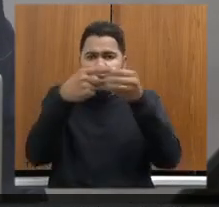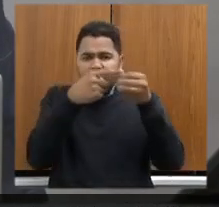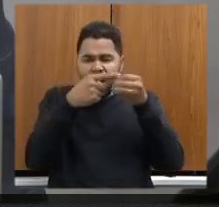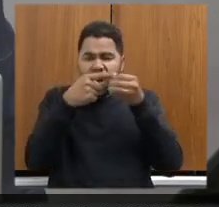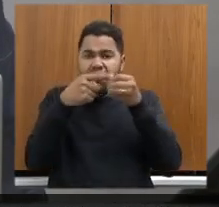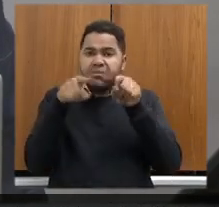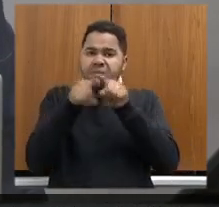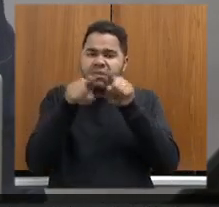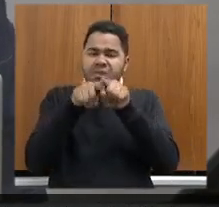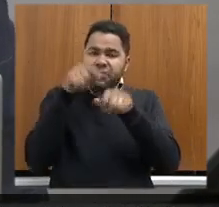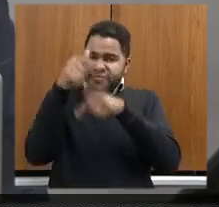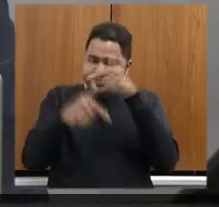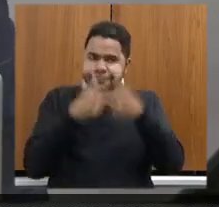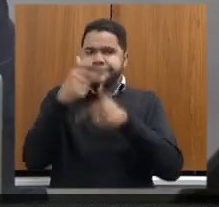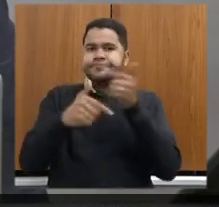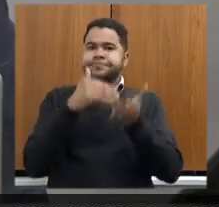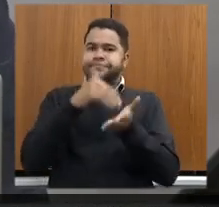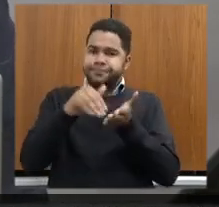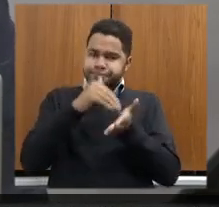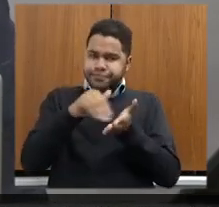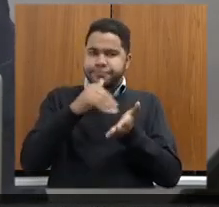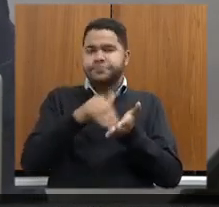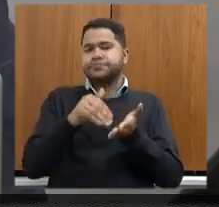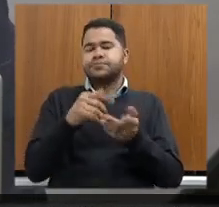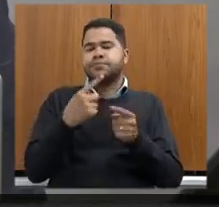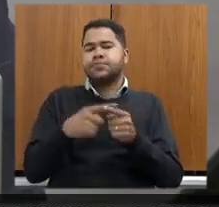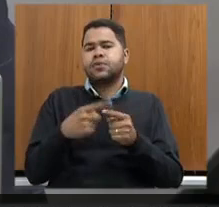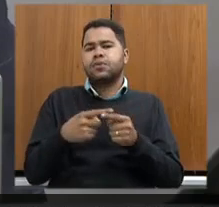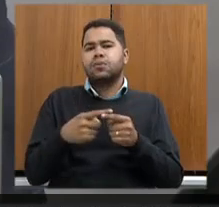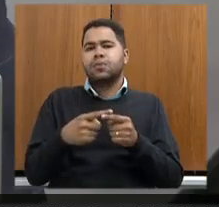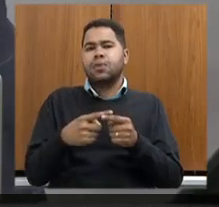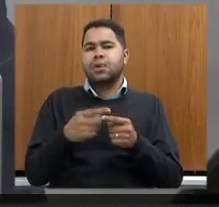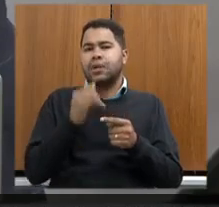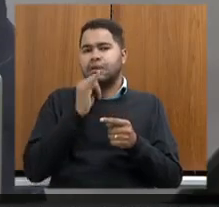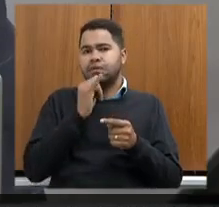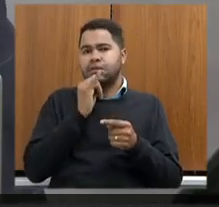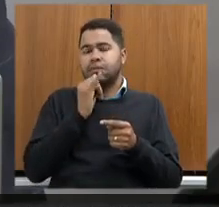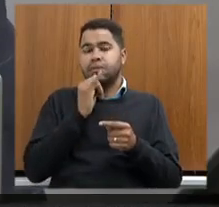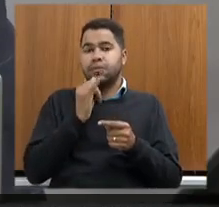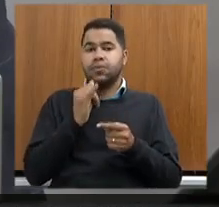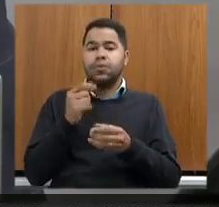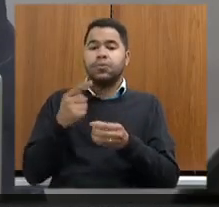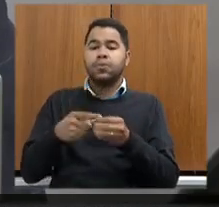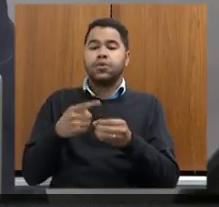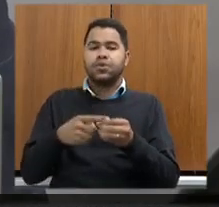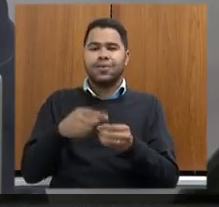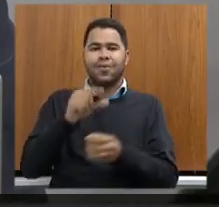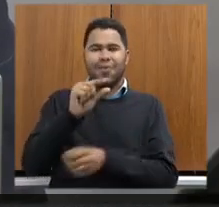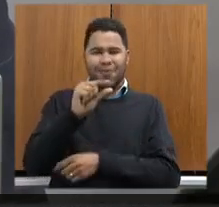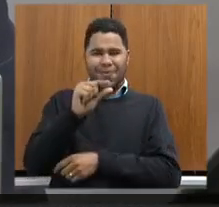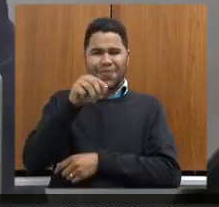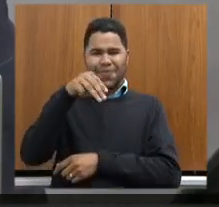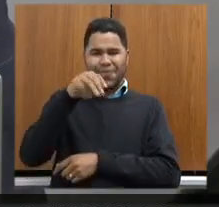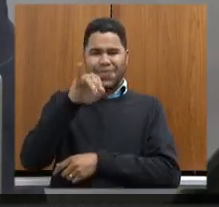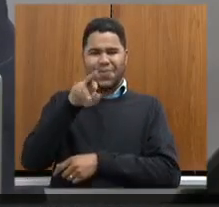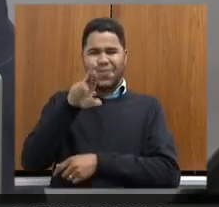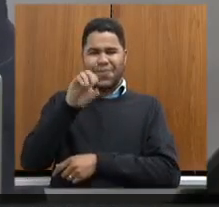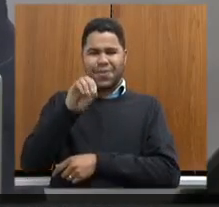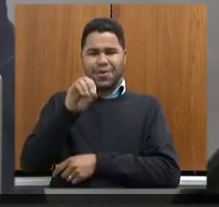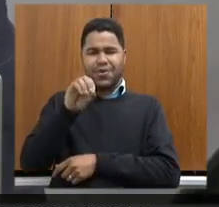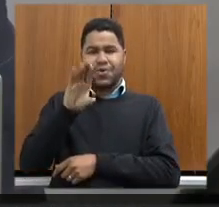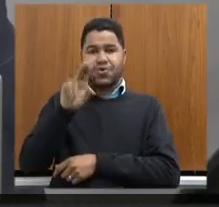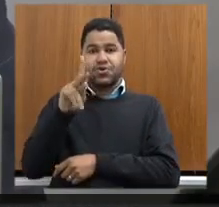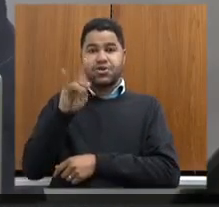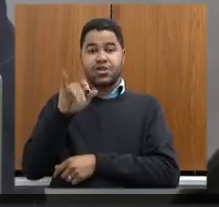qual é o trabalho da Secretaria de Estado, porque quando ela dê o município o microchip, como contrapartida o